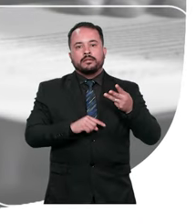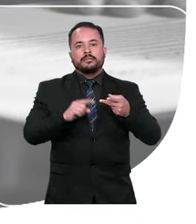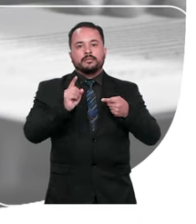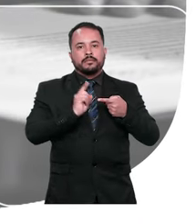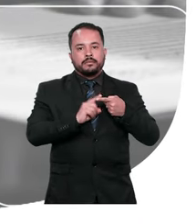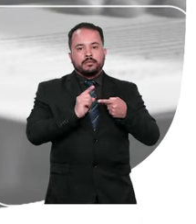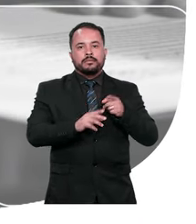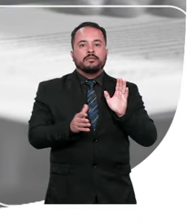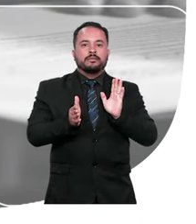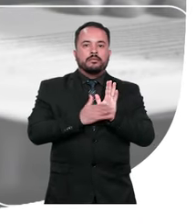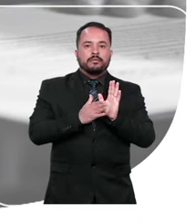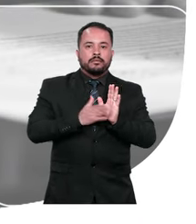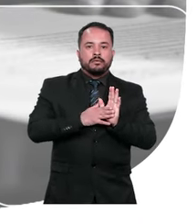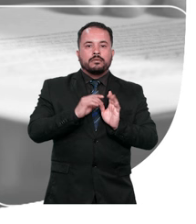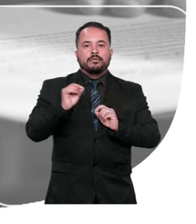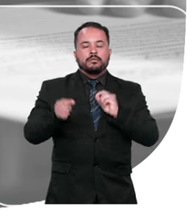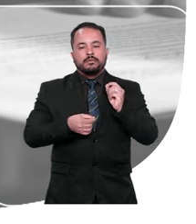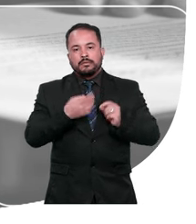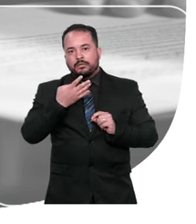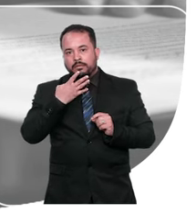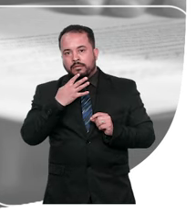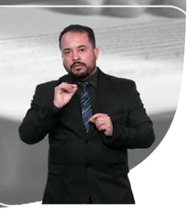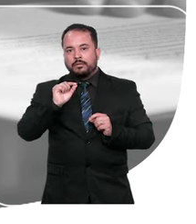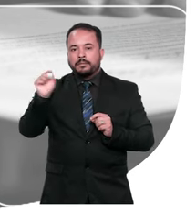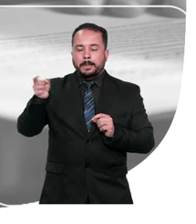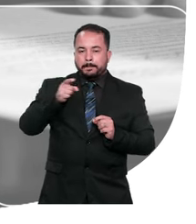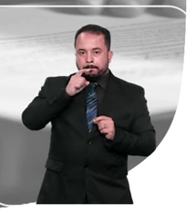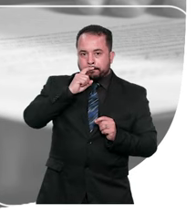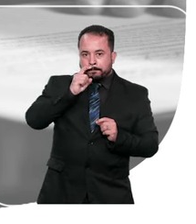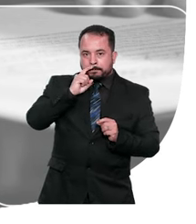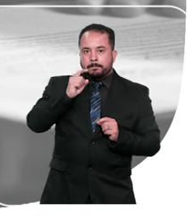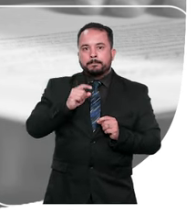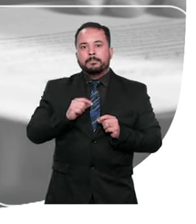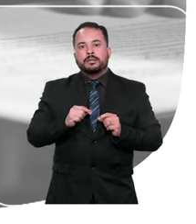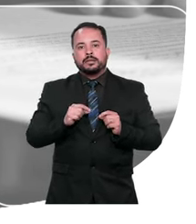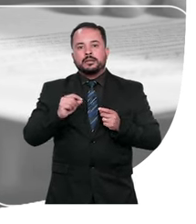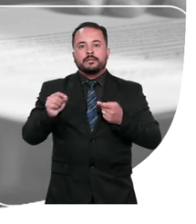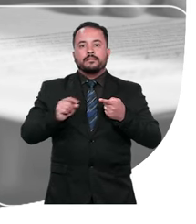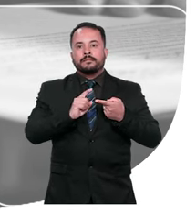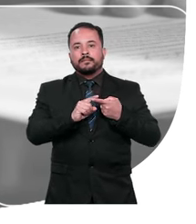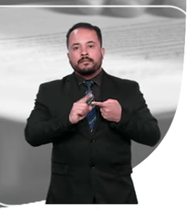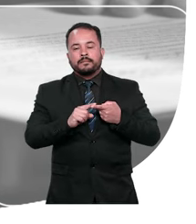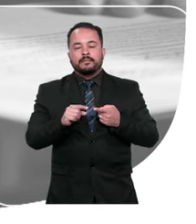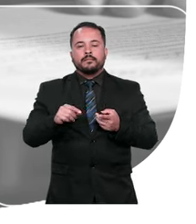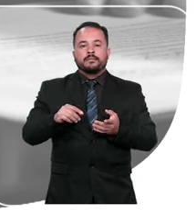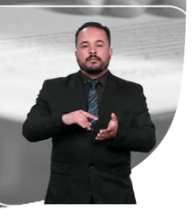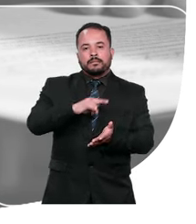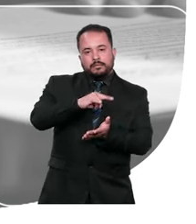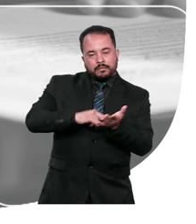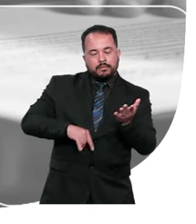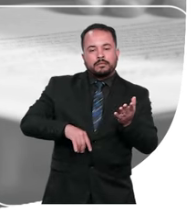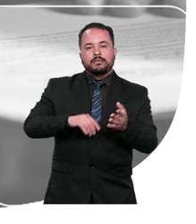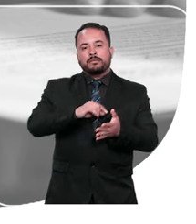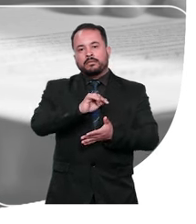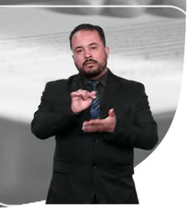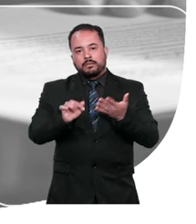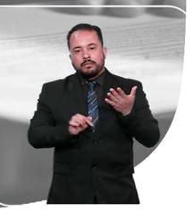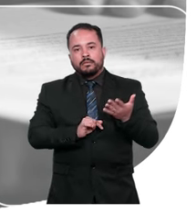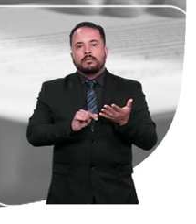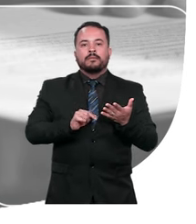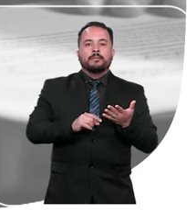caminhos. Primeiro, propondo ação de reconhecimento de paternidade cumulada com petição da herança,